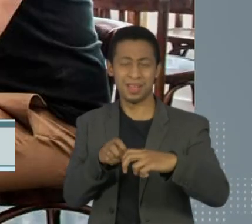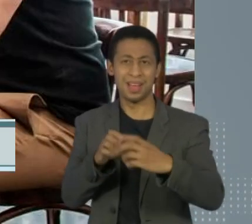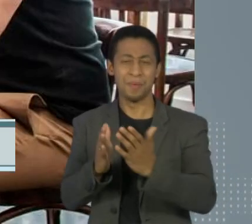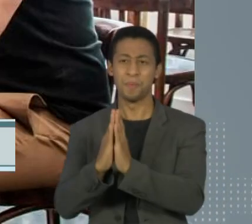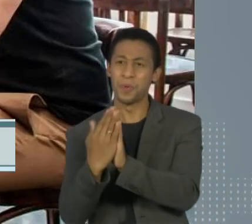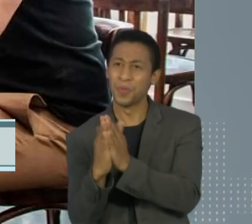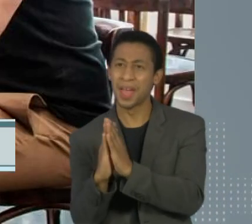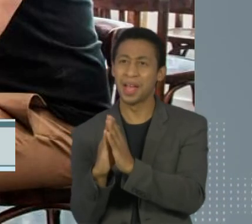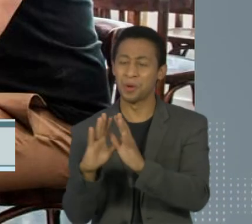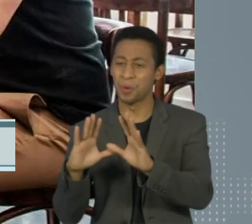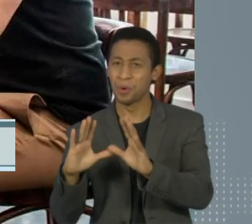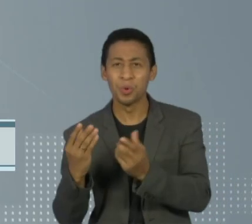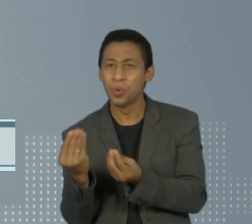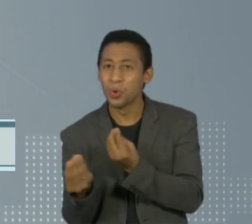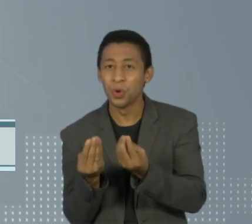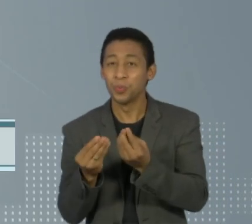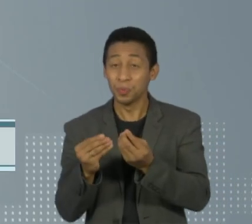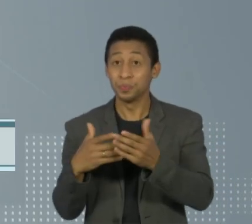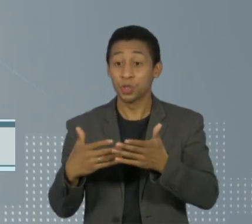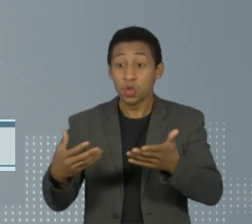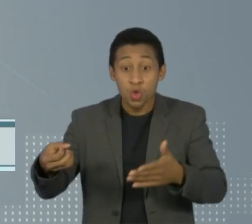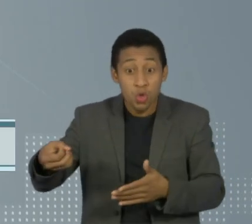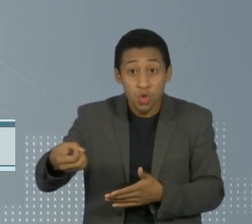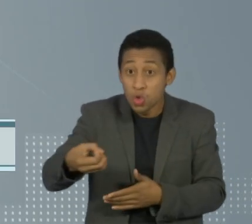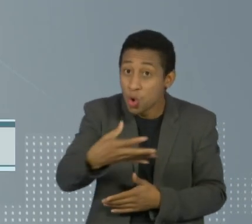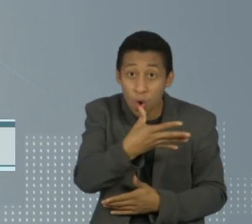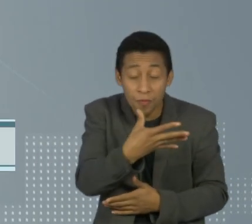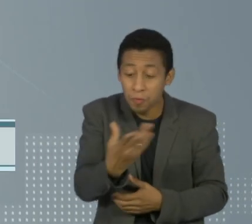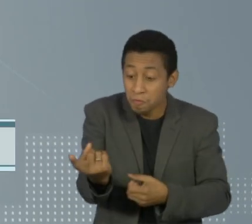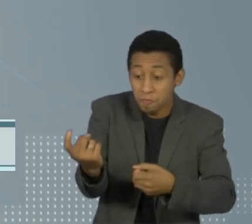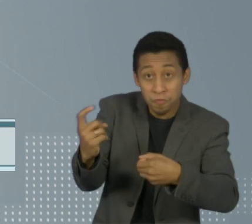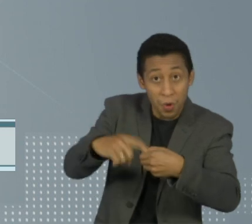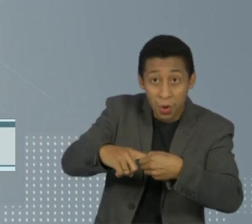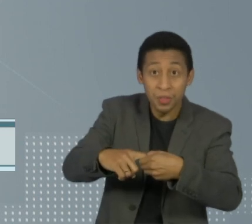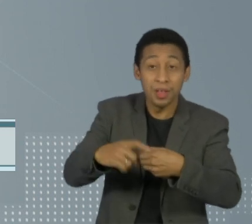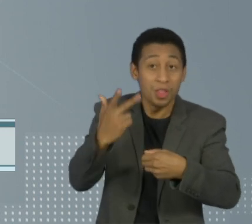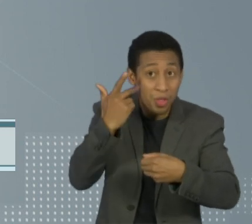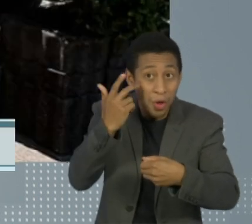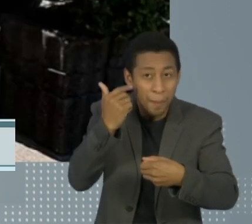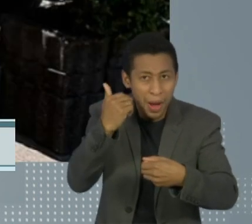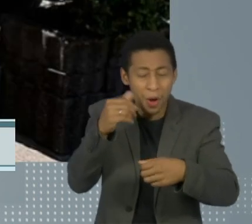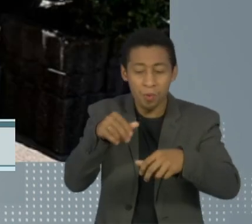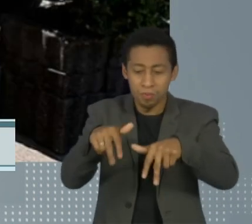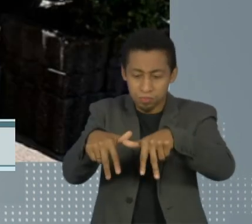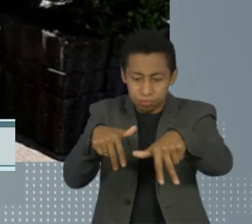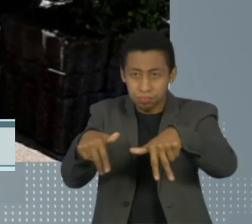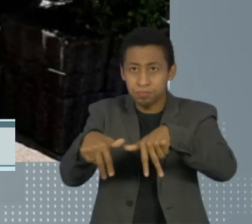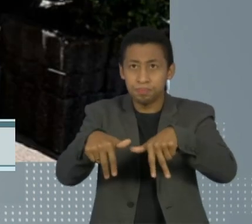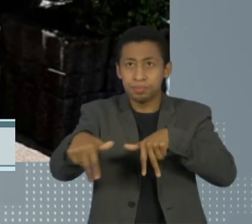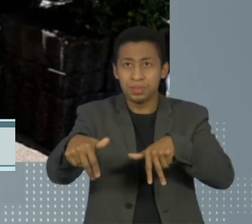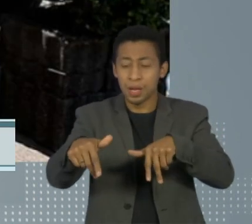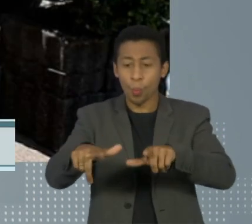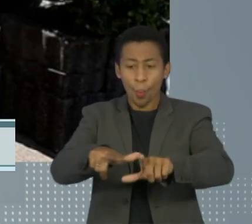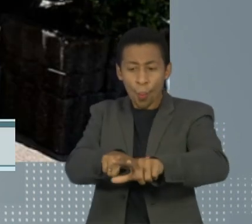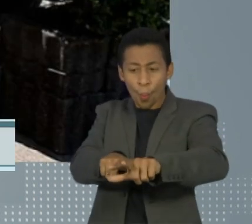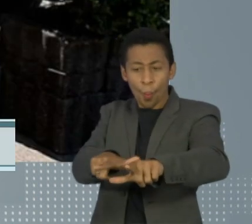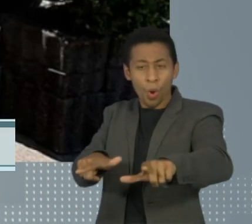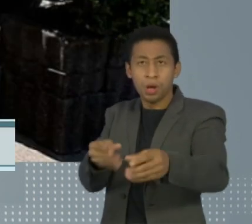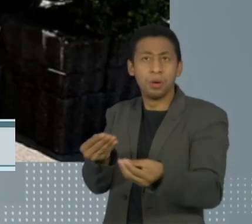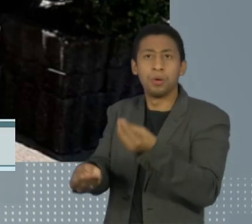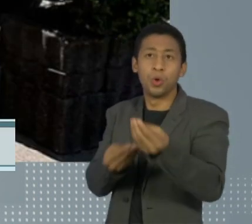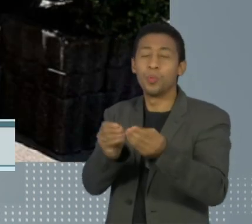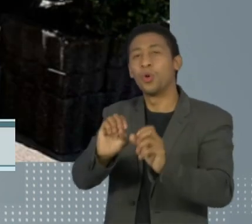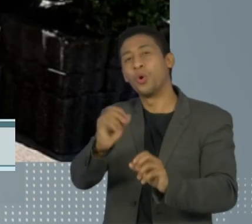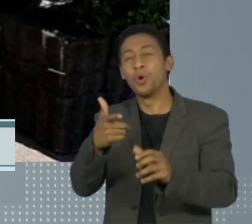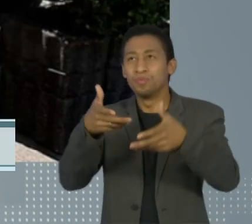usar objetos para demarcar a necessidade de espaços vazios entre as pessoas ou colocar chapéus que delimitam